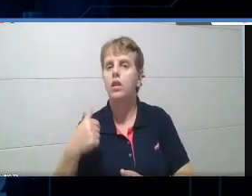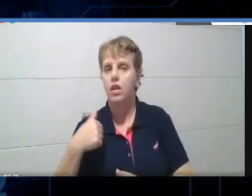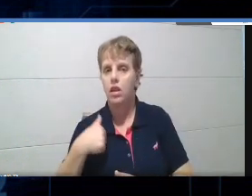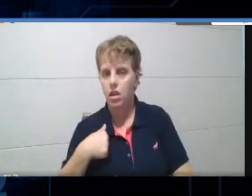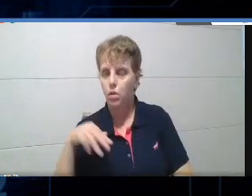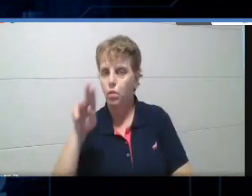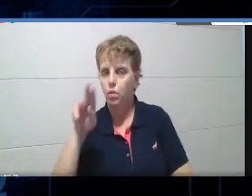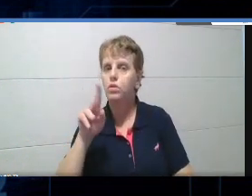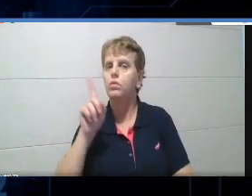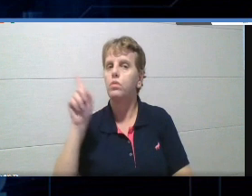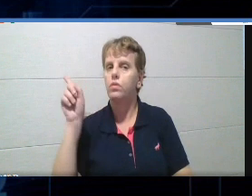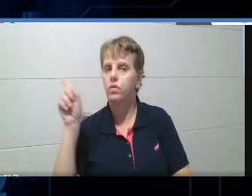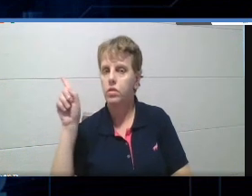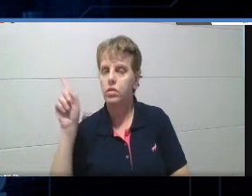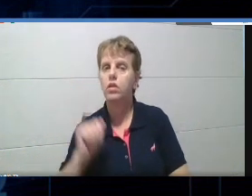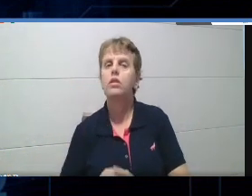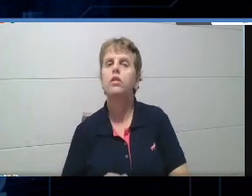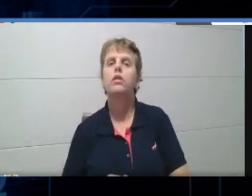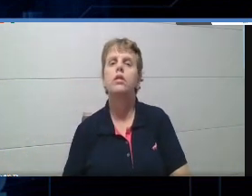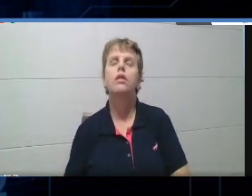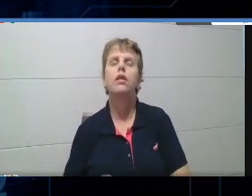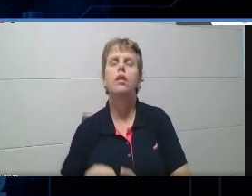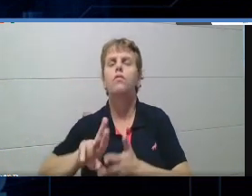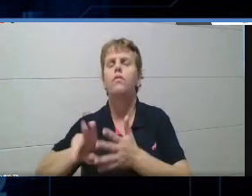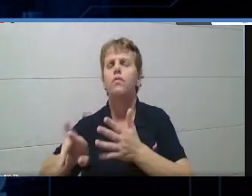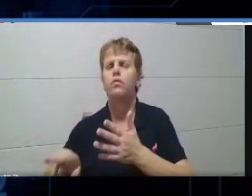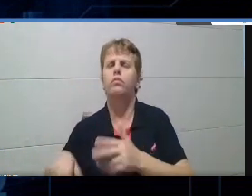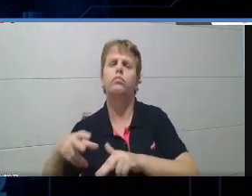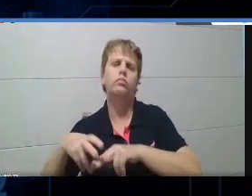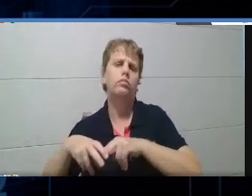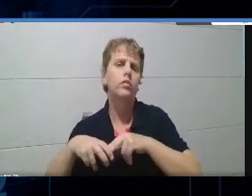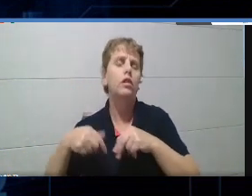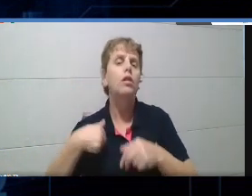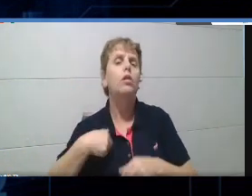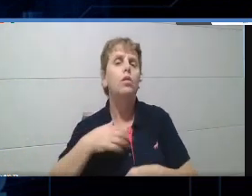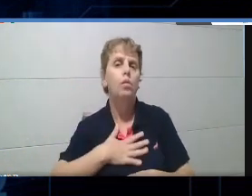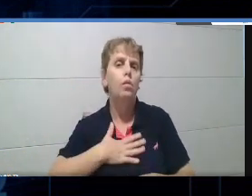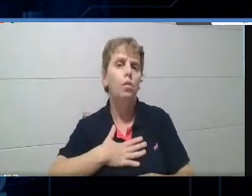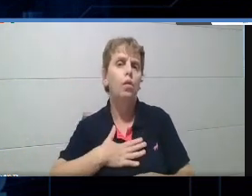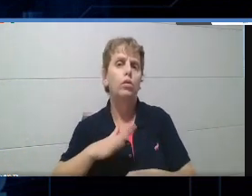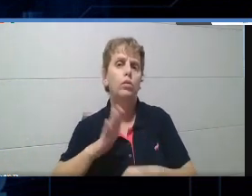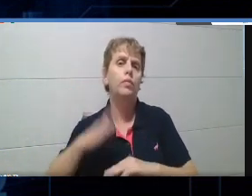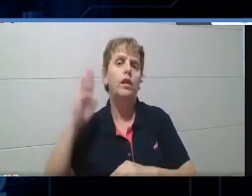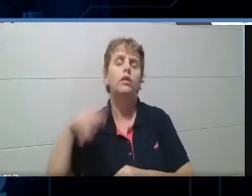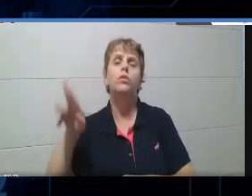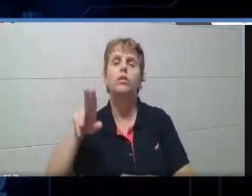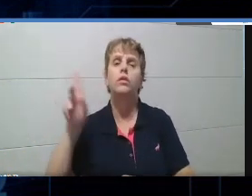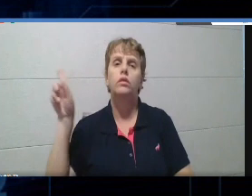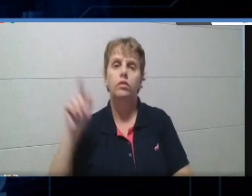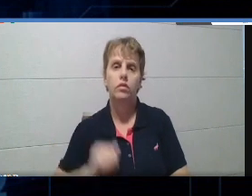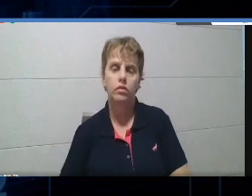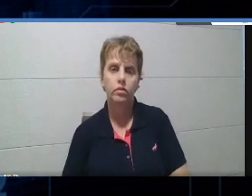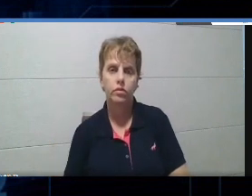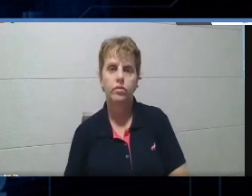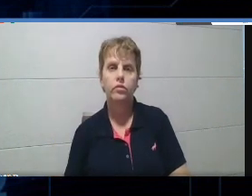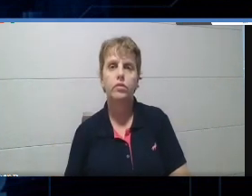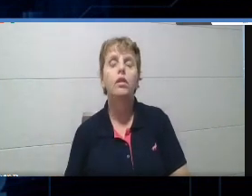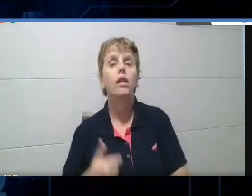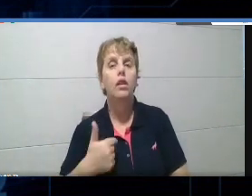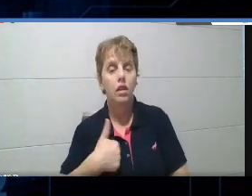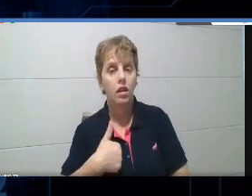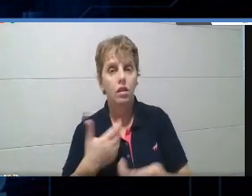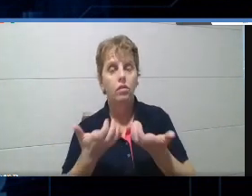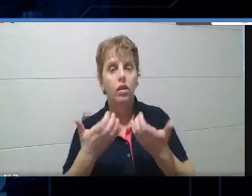ferramenta, tá? Tem vários motivos que eu gosto mais do Quizzes. Mas eu quero só falar para vocês